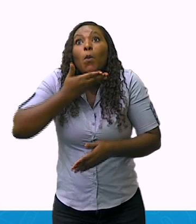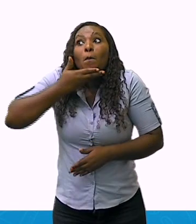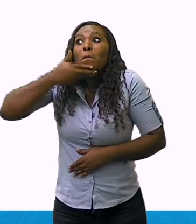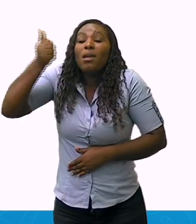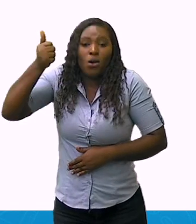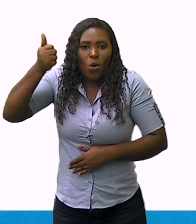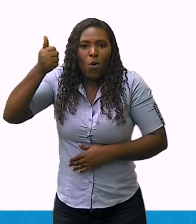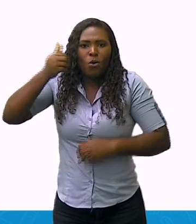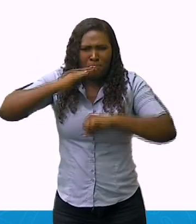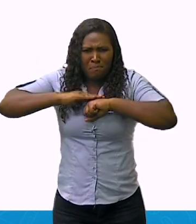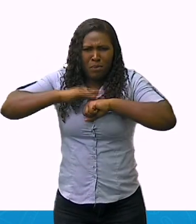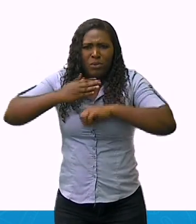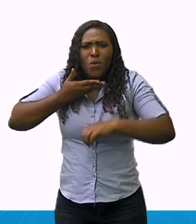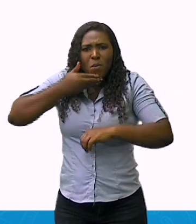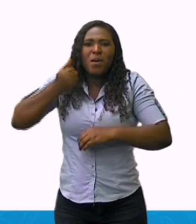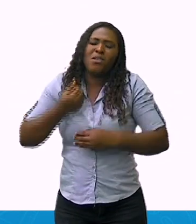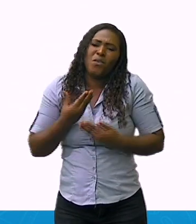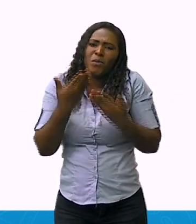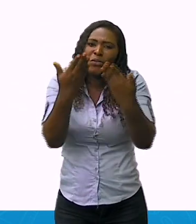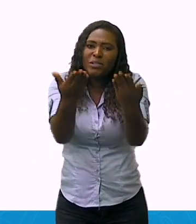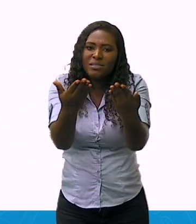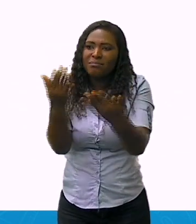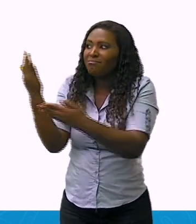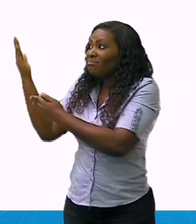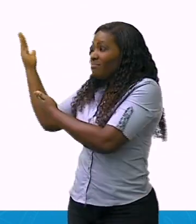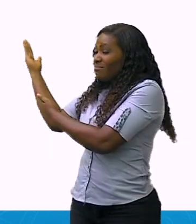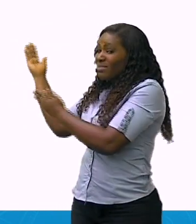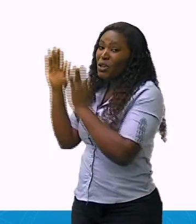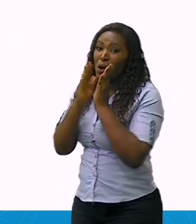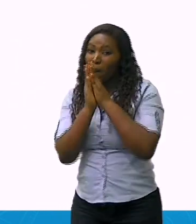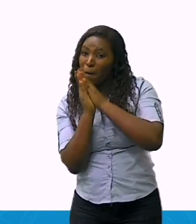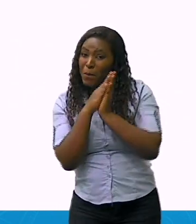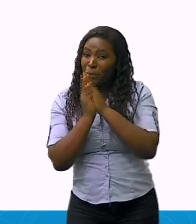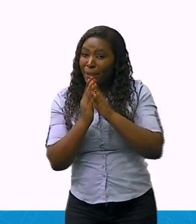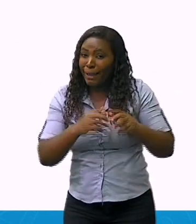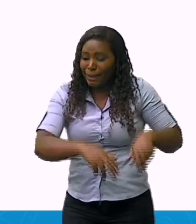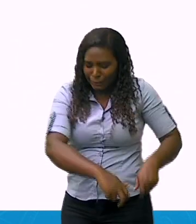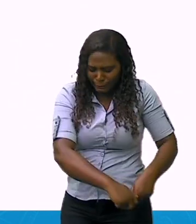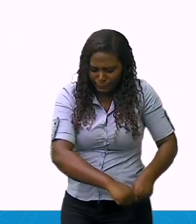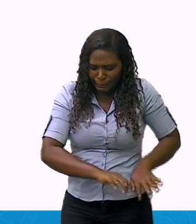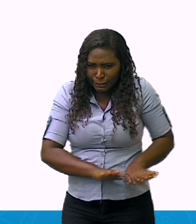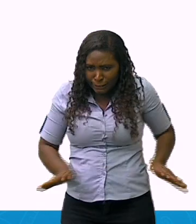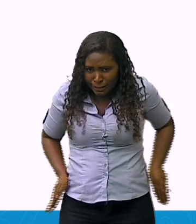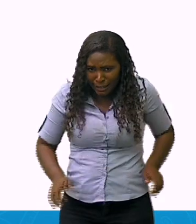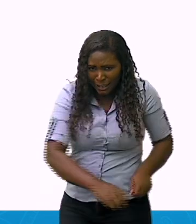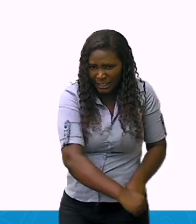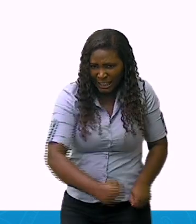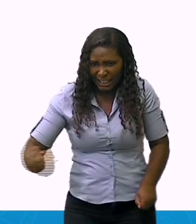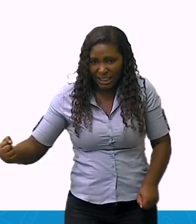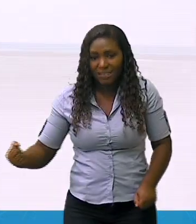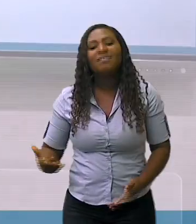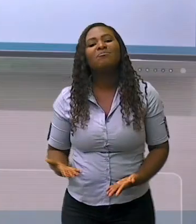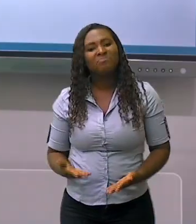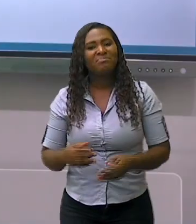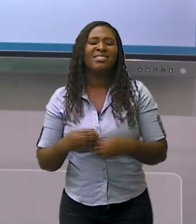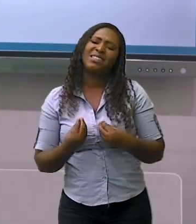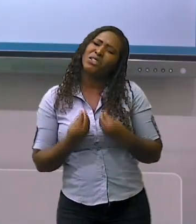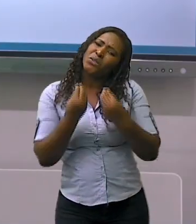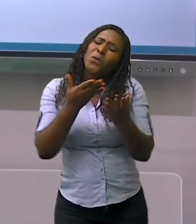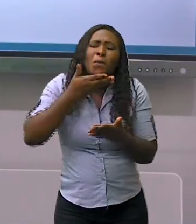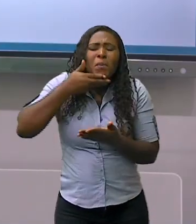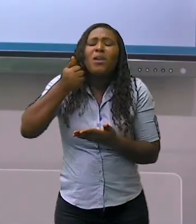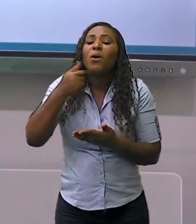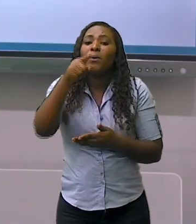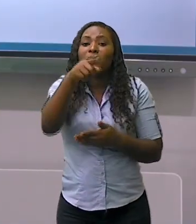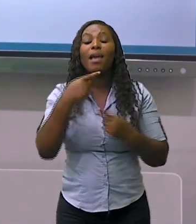Então, eu deixo aqui a minha boneca abaiomi e desejo o que eu tenho de melhor para você